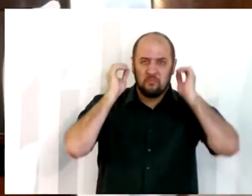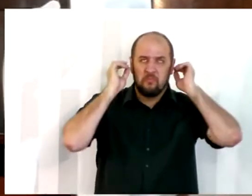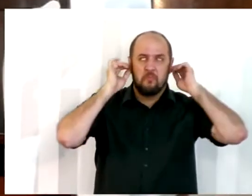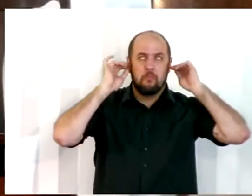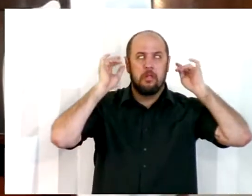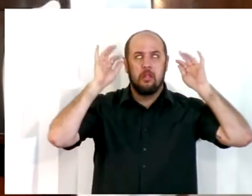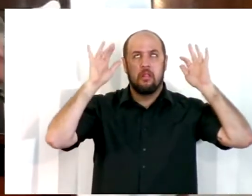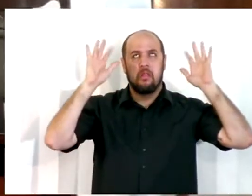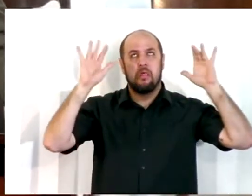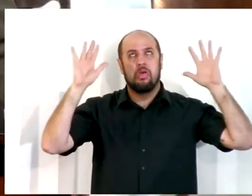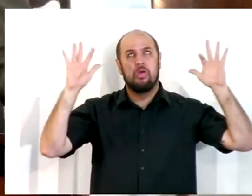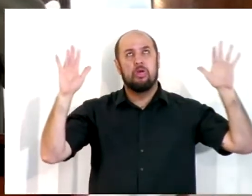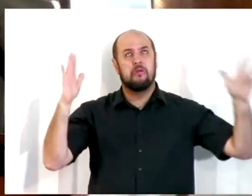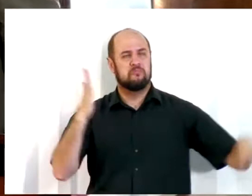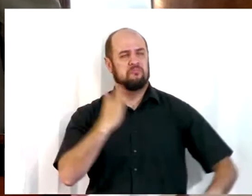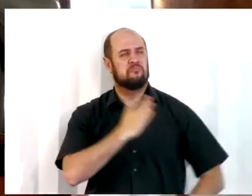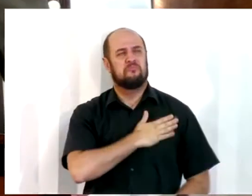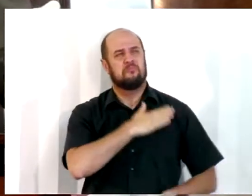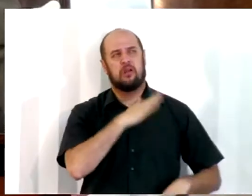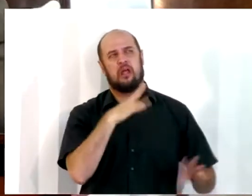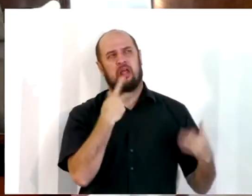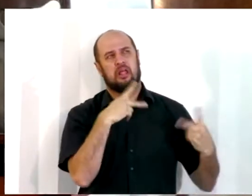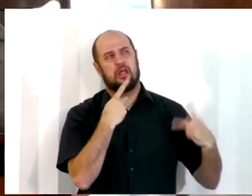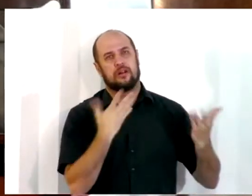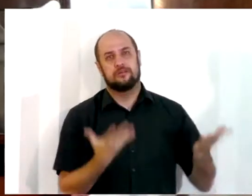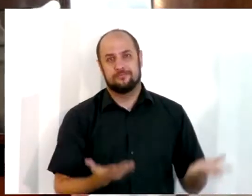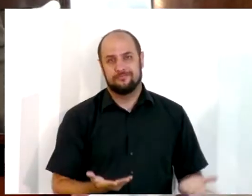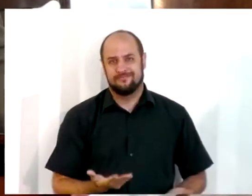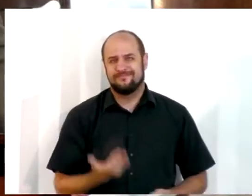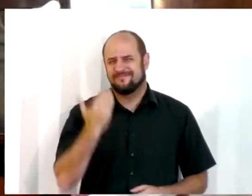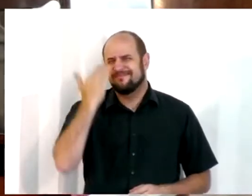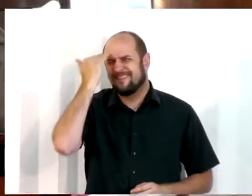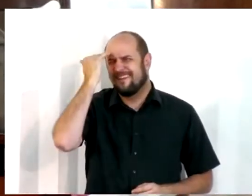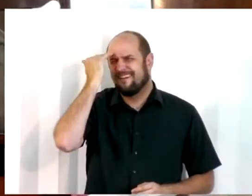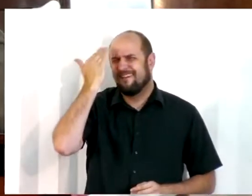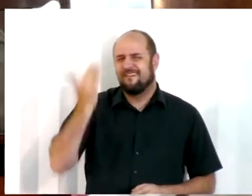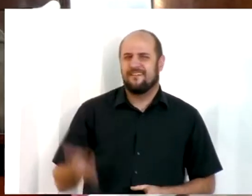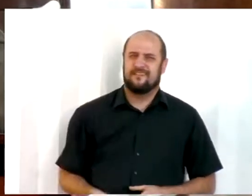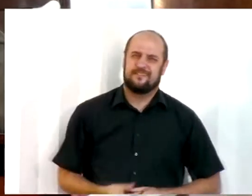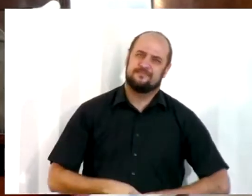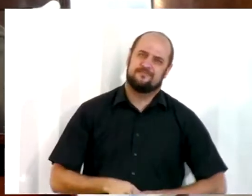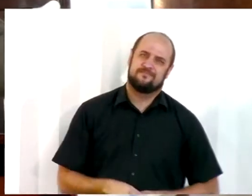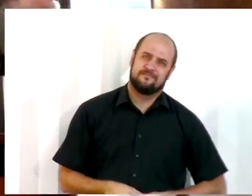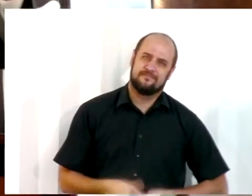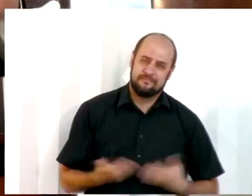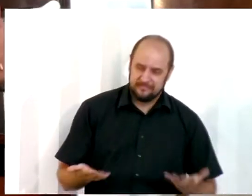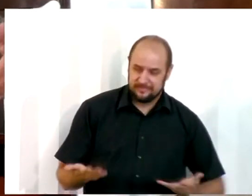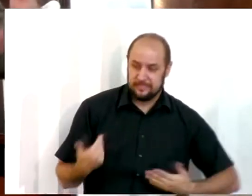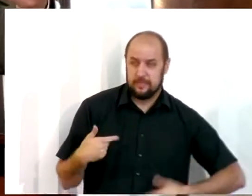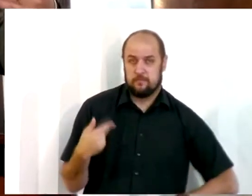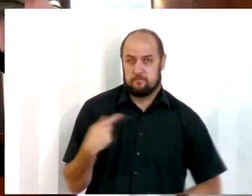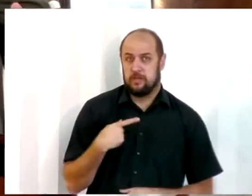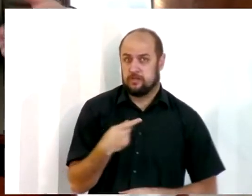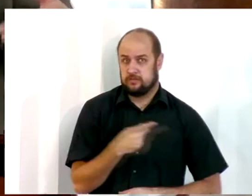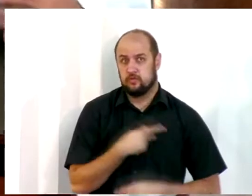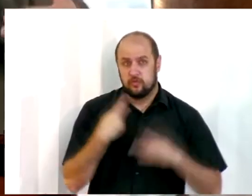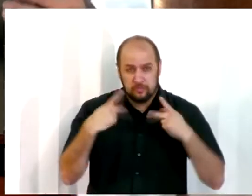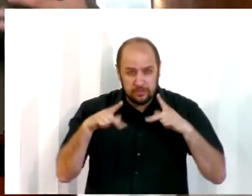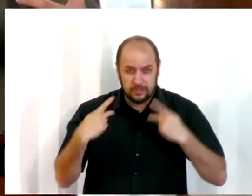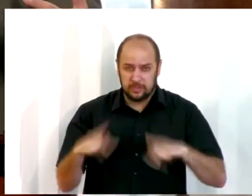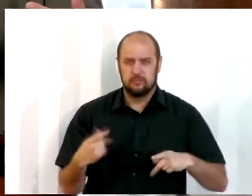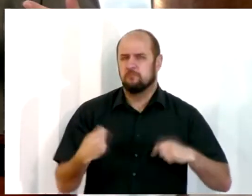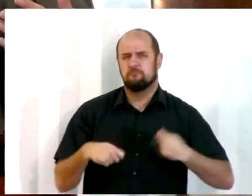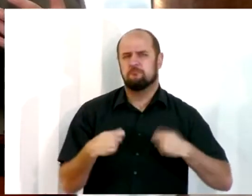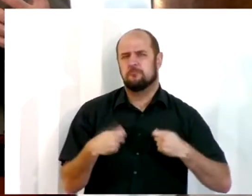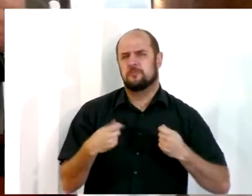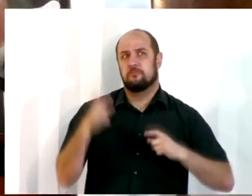às vezes sai depois dizendo, eu não gostei da pregação hoje. Não falou comigo. É claro que nós pastores, nós pregadores, não precisamos